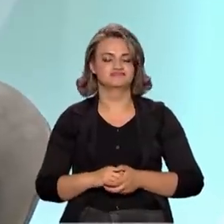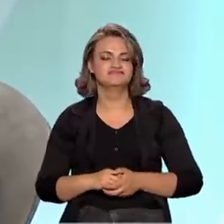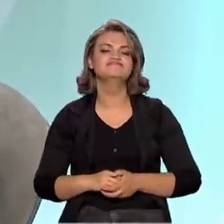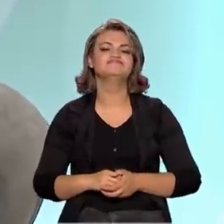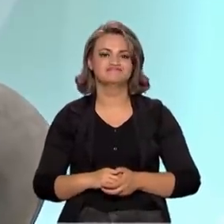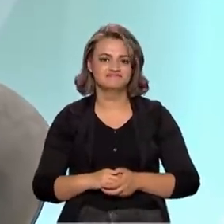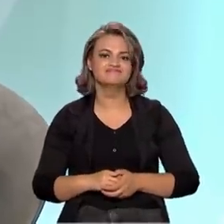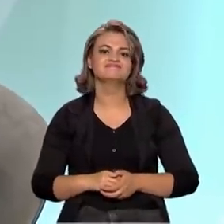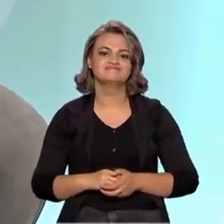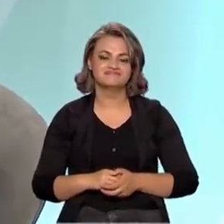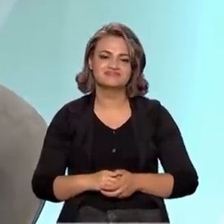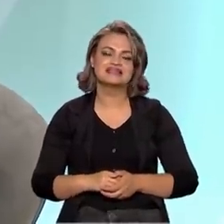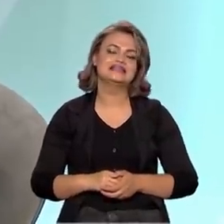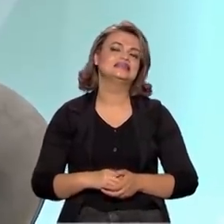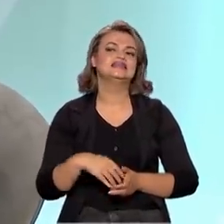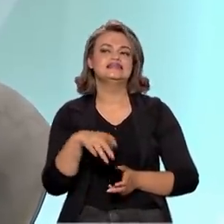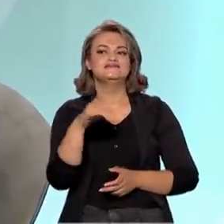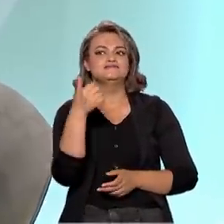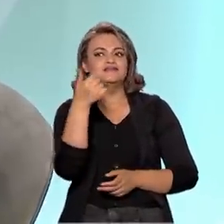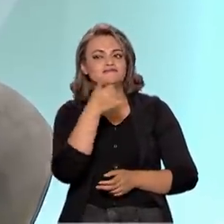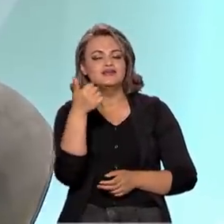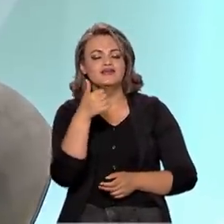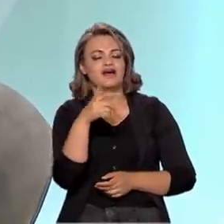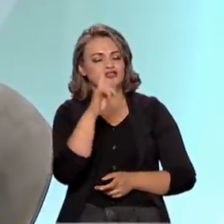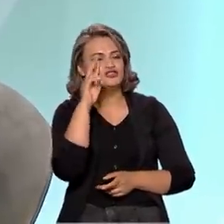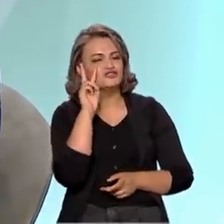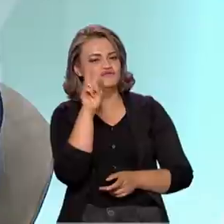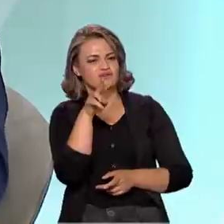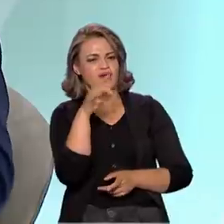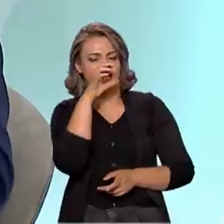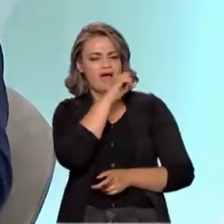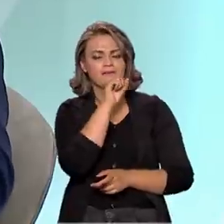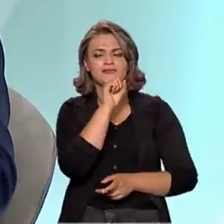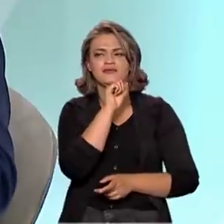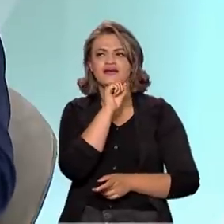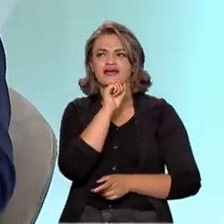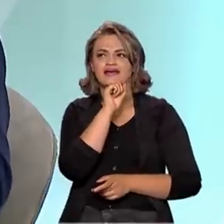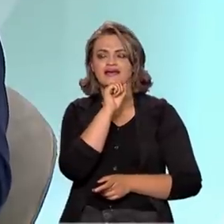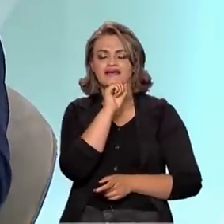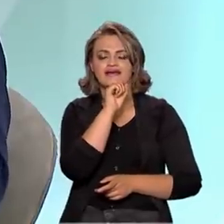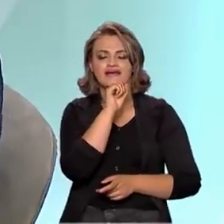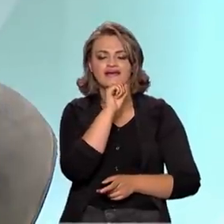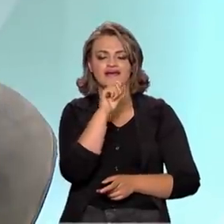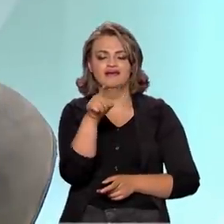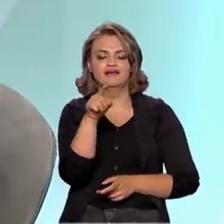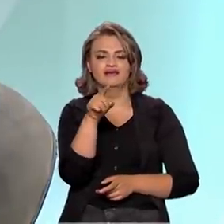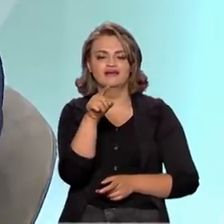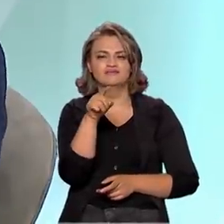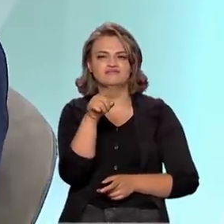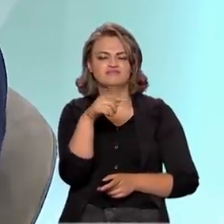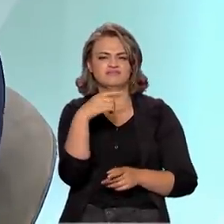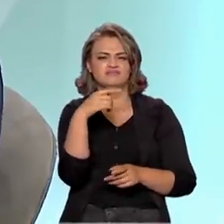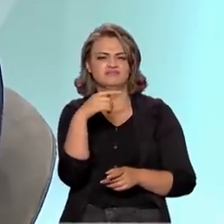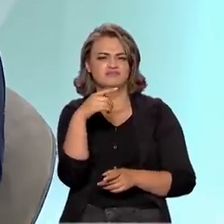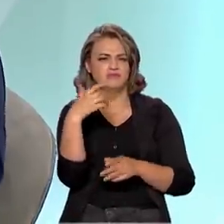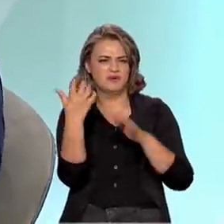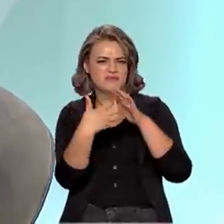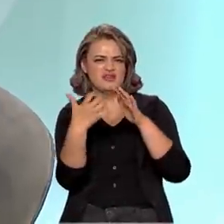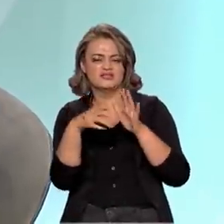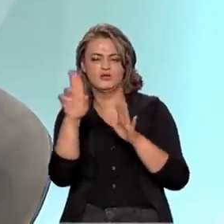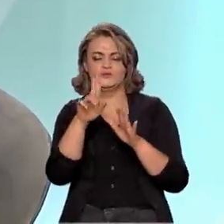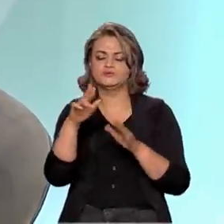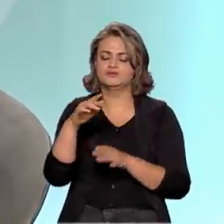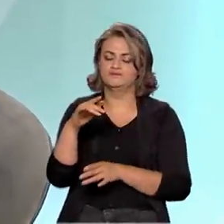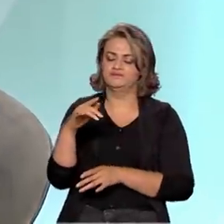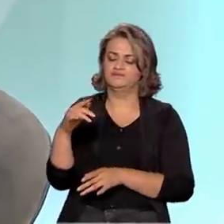Num primeiro ponto que nós tivemos, acompanhamos aqui há pouco tempo, o lançamento da Virgin Galactic, que ela utiliza um